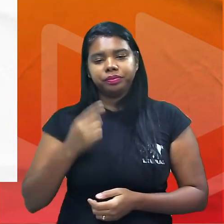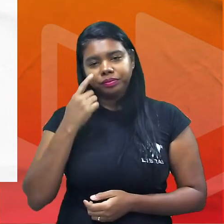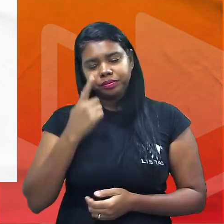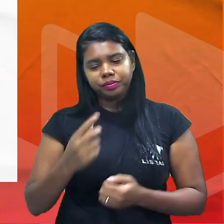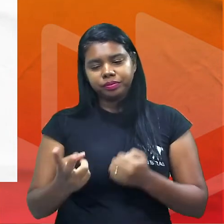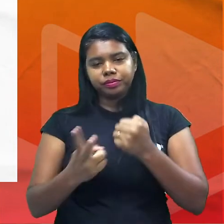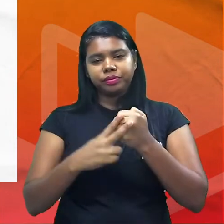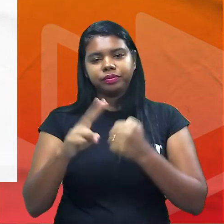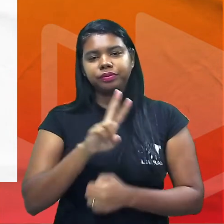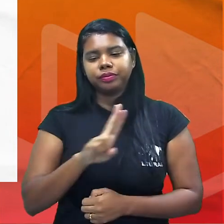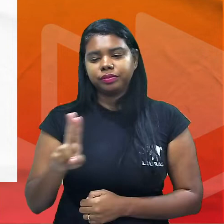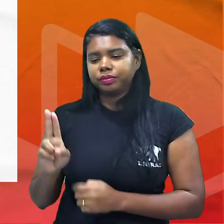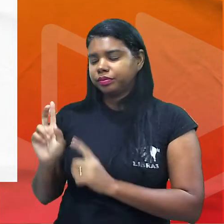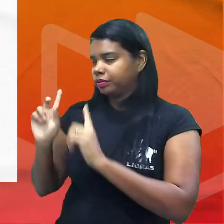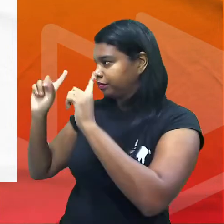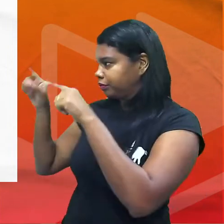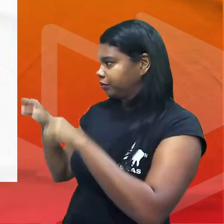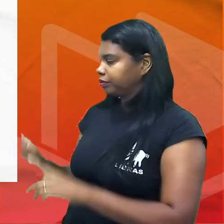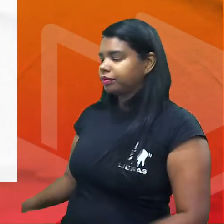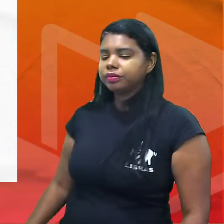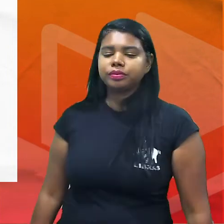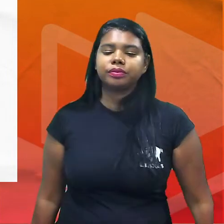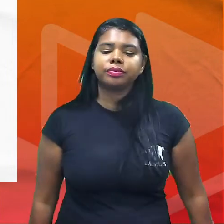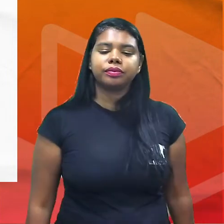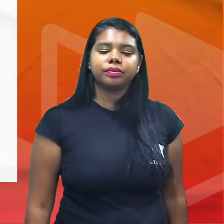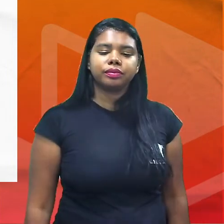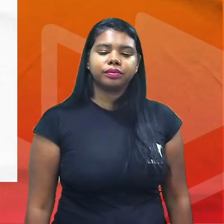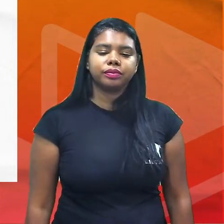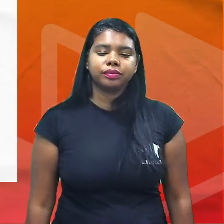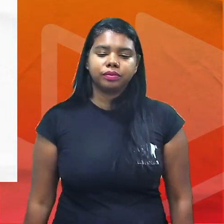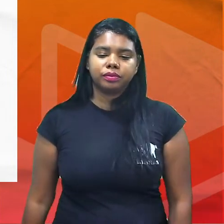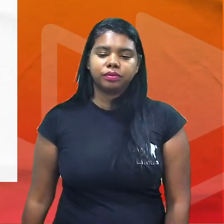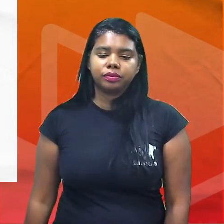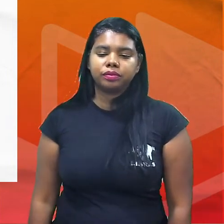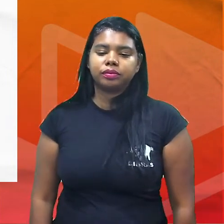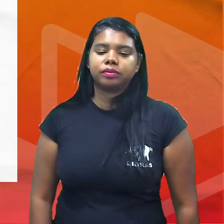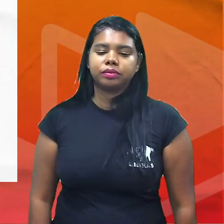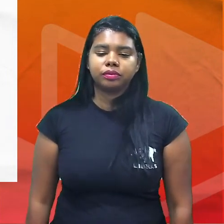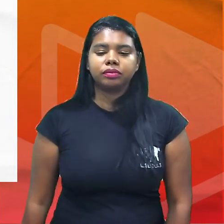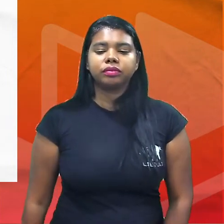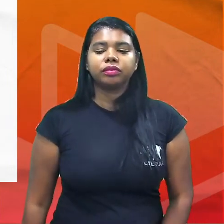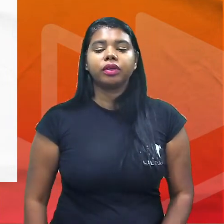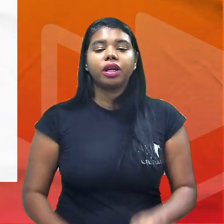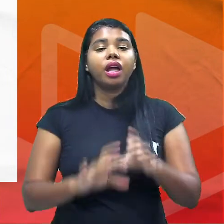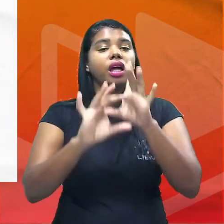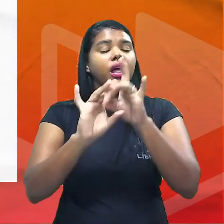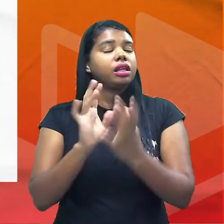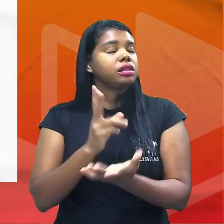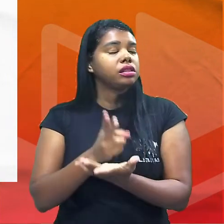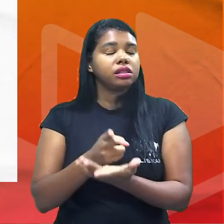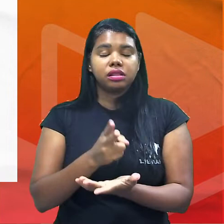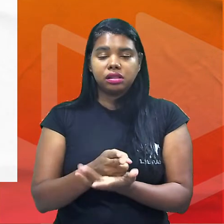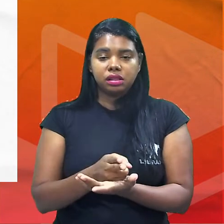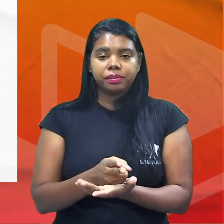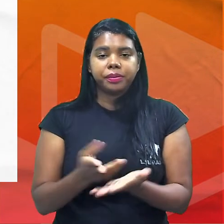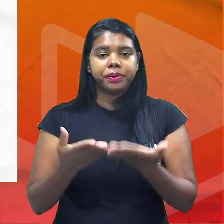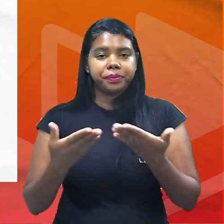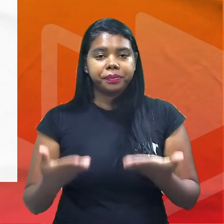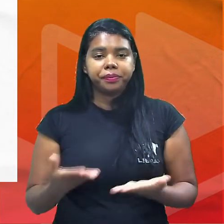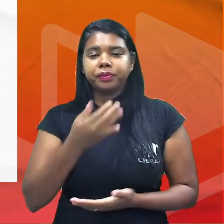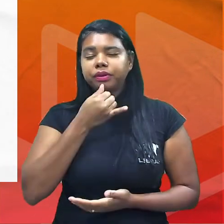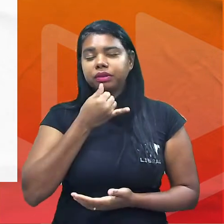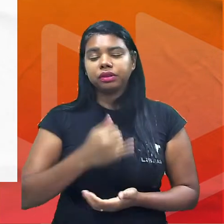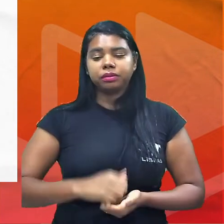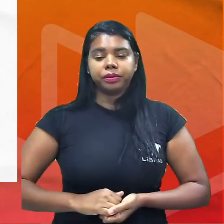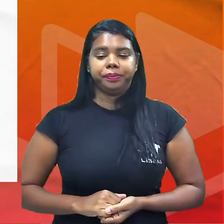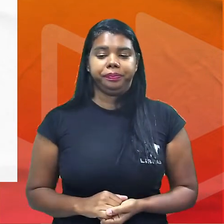questão eu fiz questão de passar para essa questão aí porque é um assunto como eu falei que sempre sempre está presente viu o que ele diz no